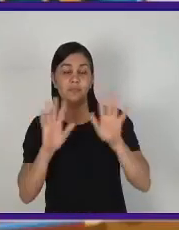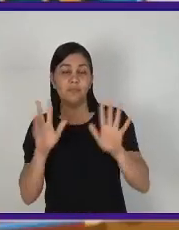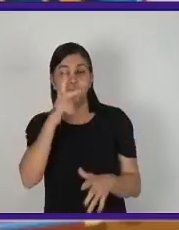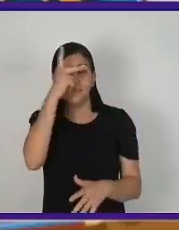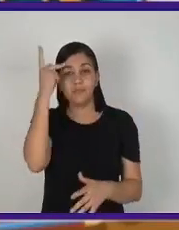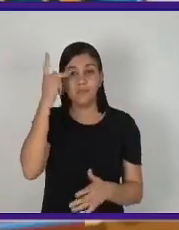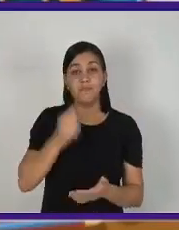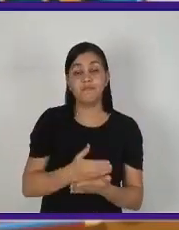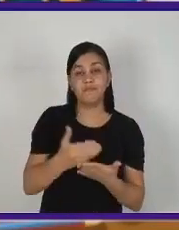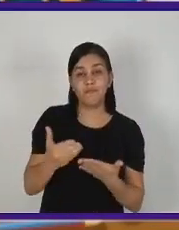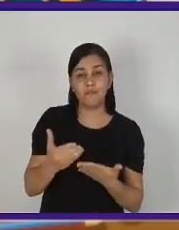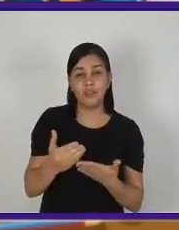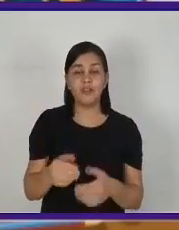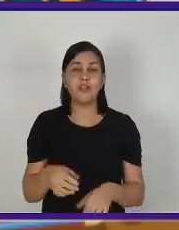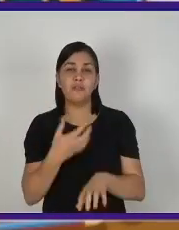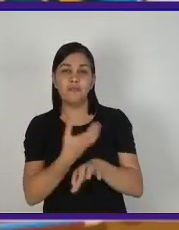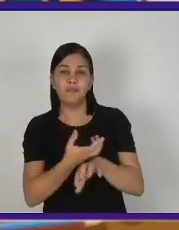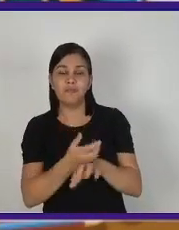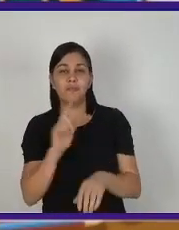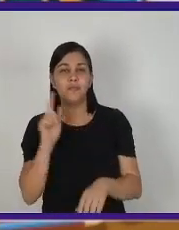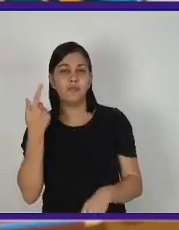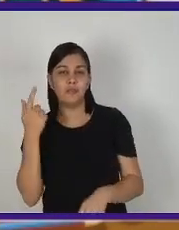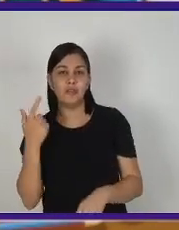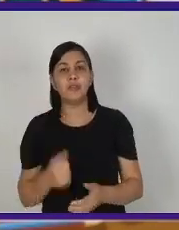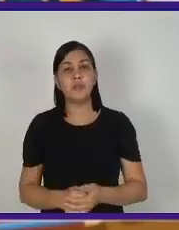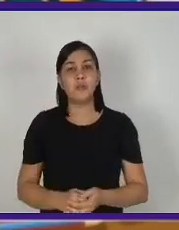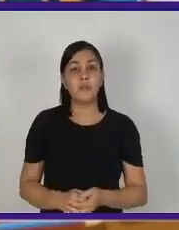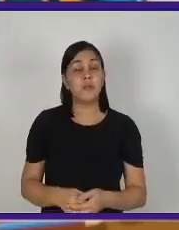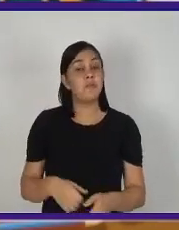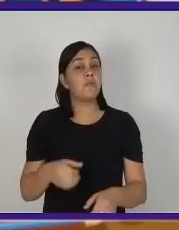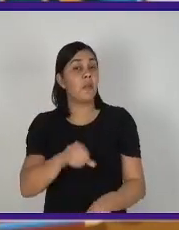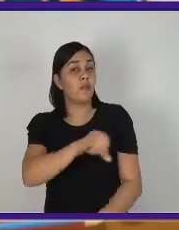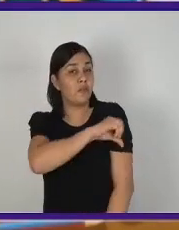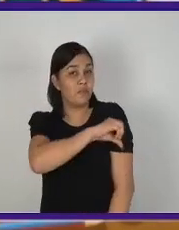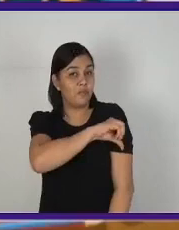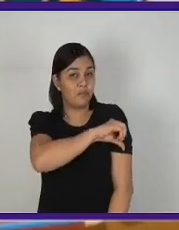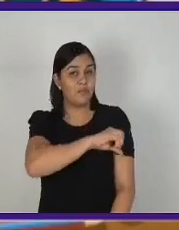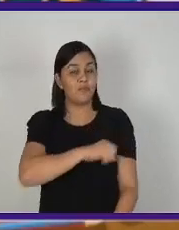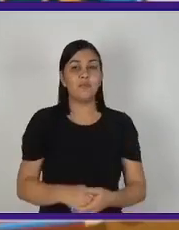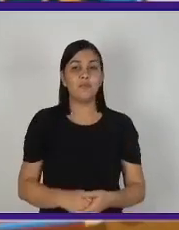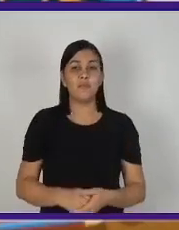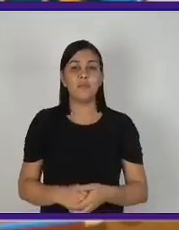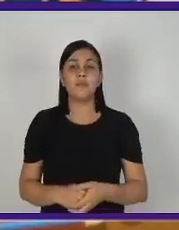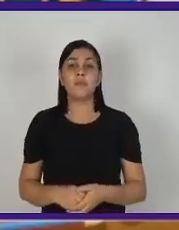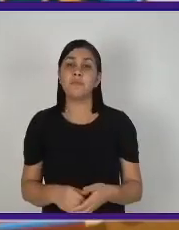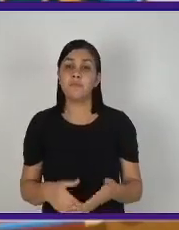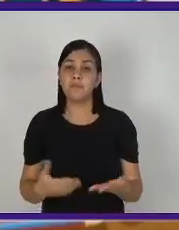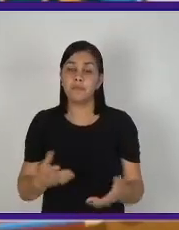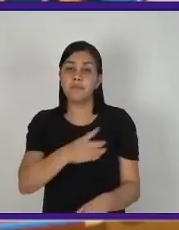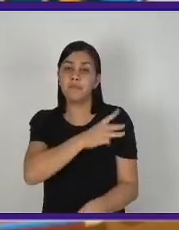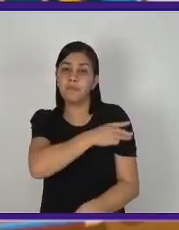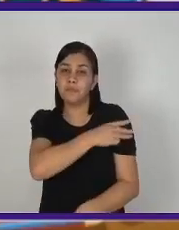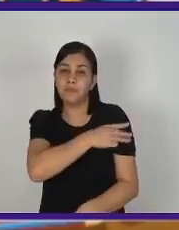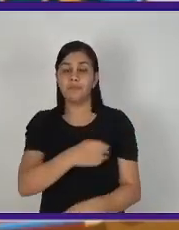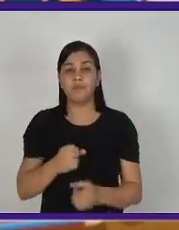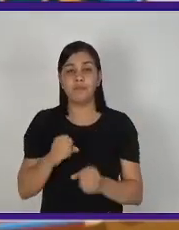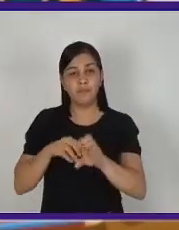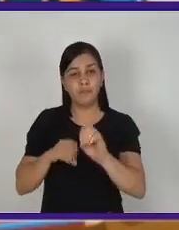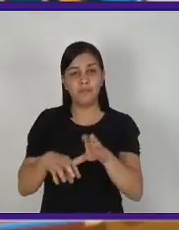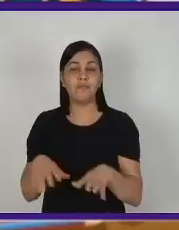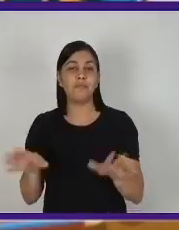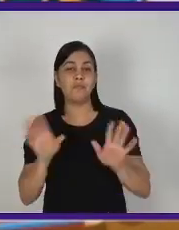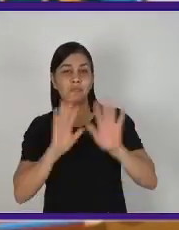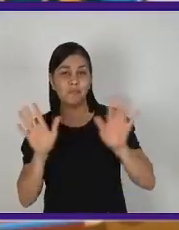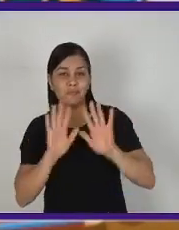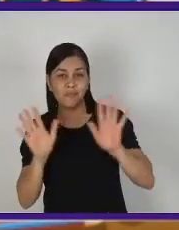Olá, pessoal. Começando mais uma aula de geografia voltada aos nonos anos do ensino fundamental. Eu